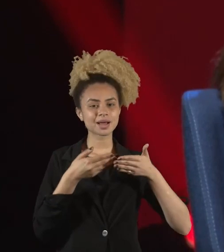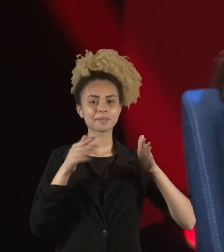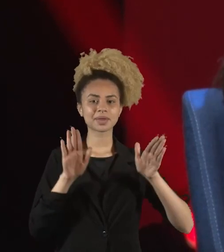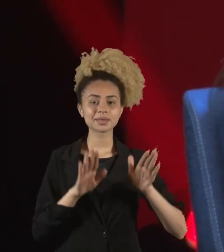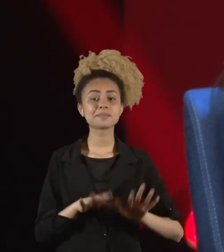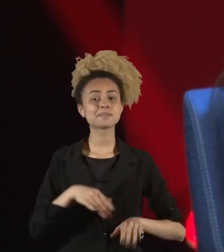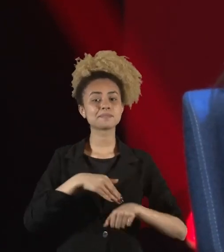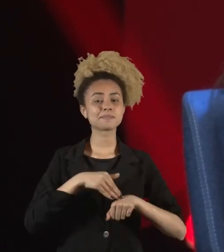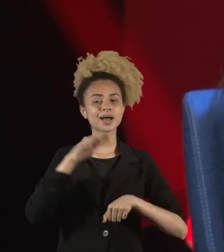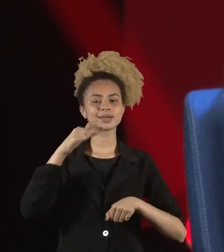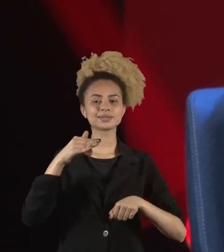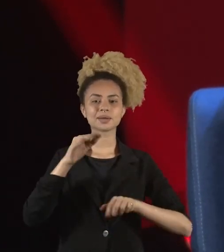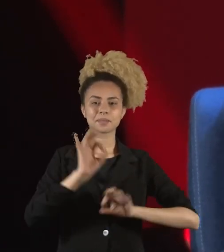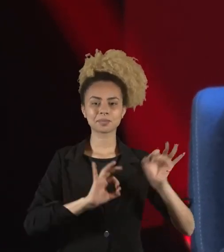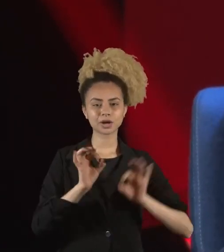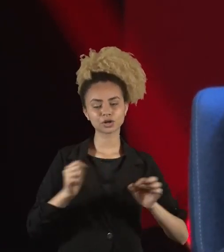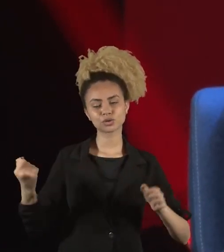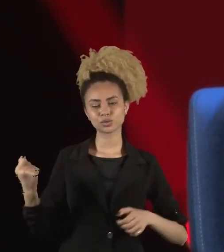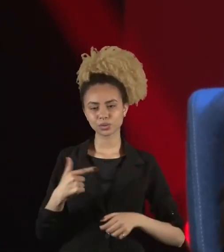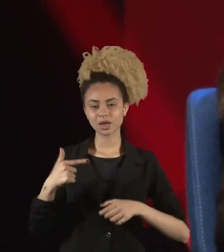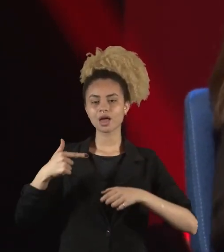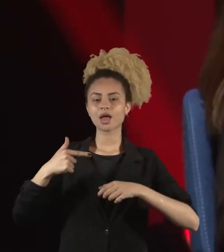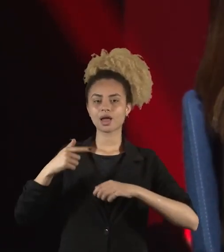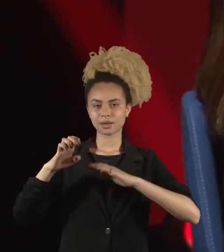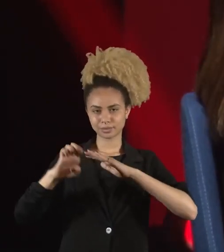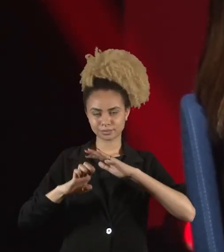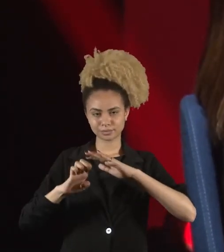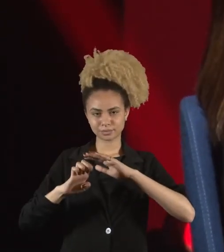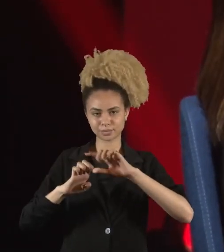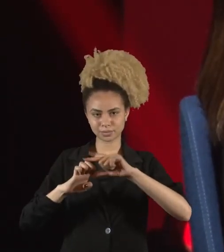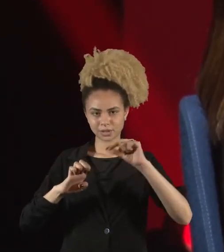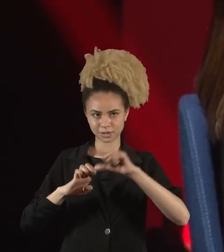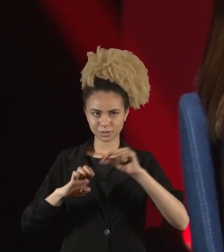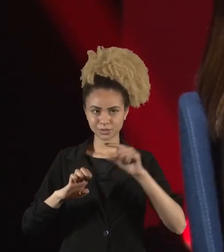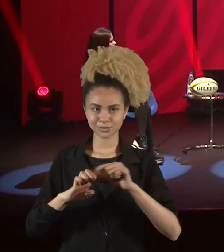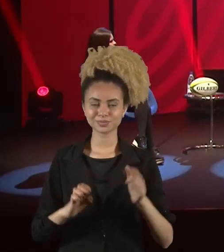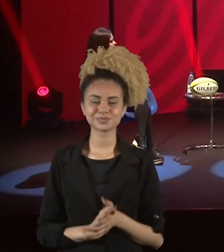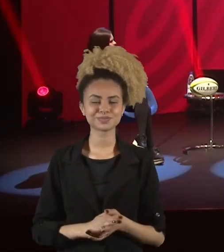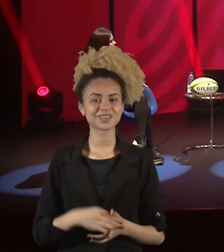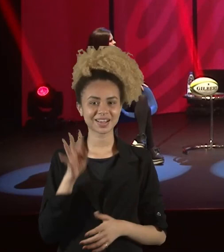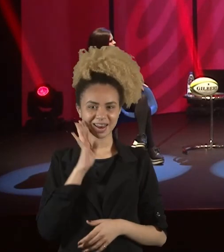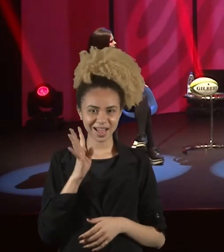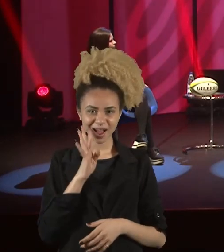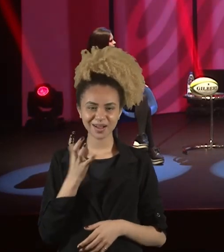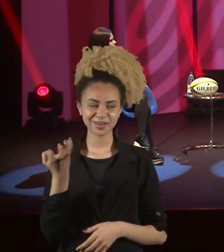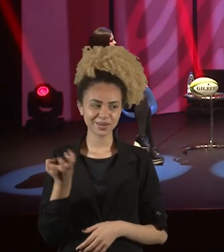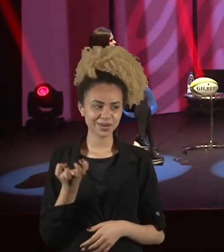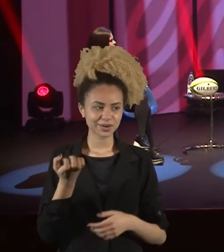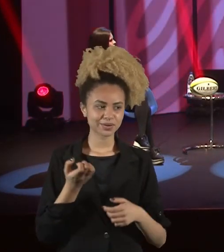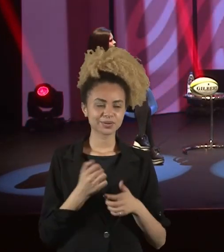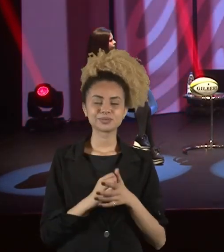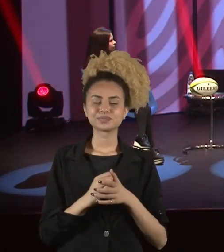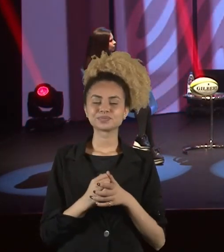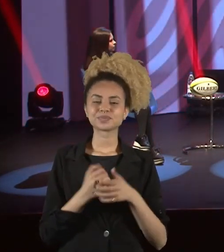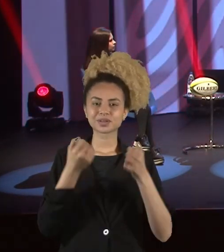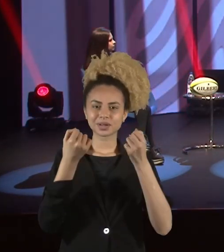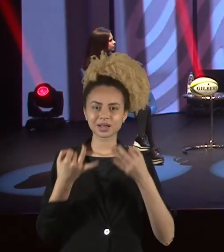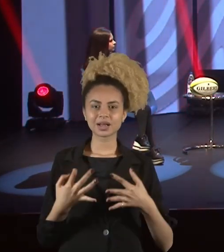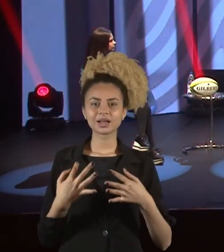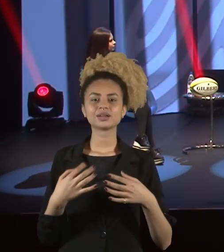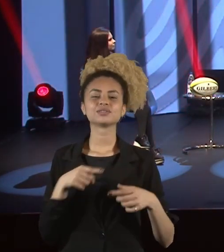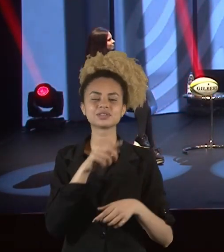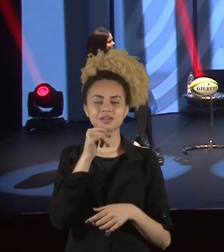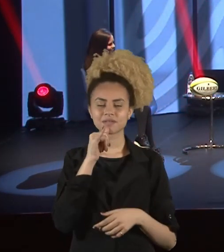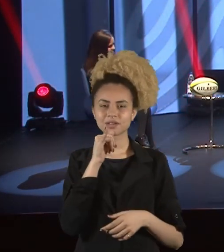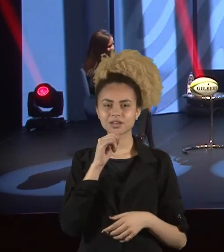e mais preparado do que o ambiente empreendedor. Muito bacana. Aliás, você trouxe uma informação, eu quero compartilhar esse dado, porque ele também me choca muito. quando você falou das